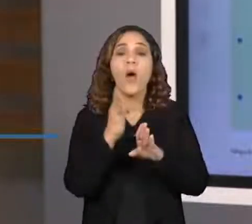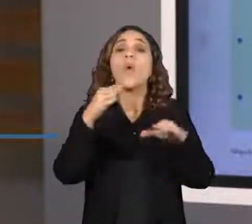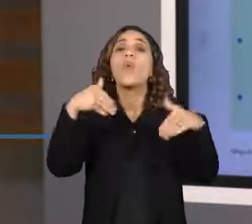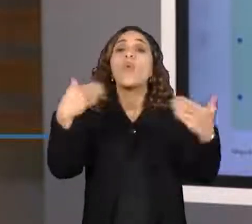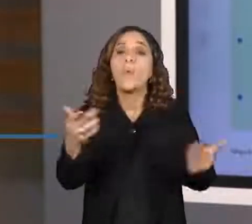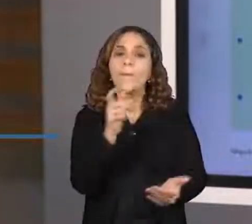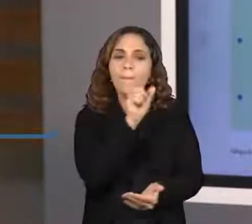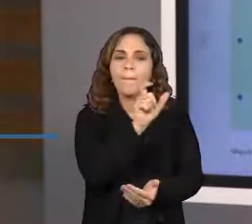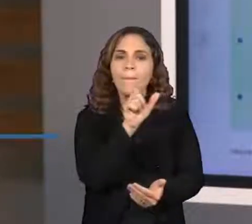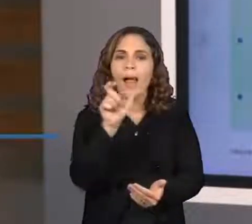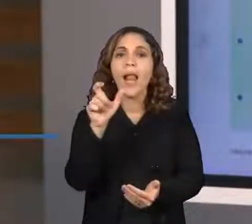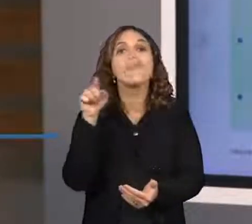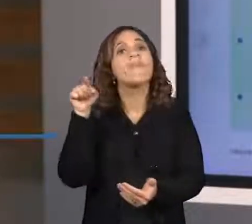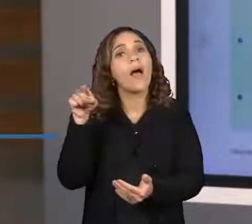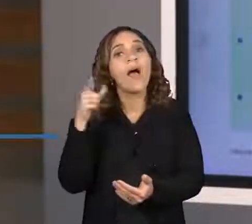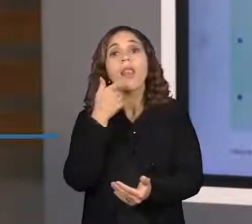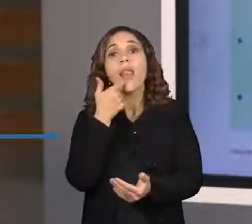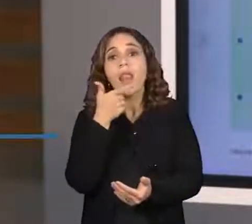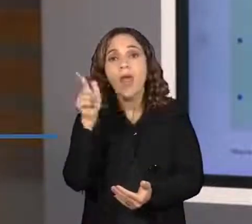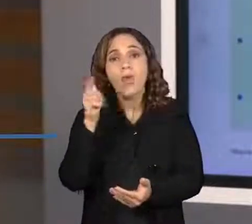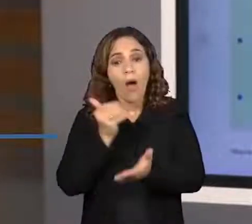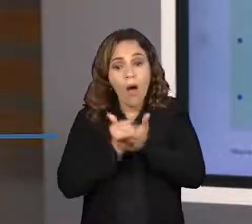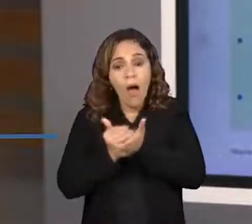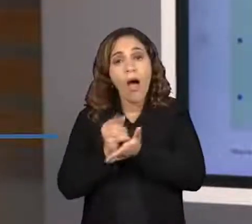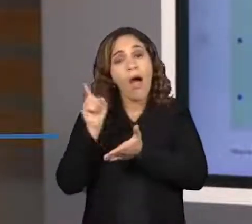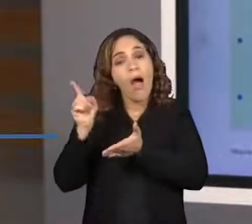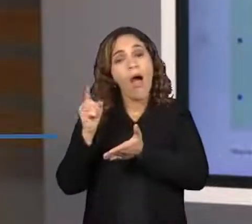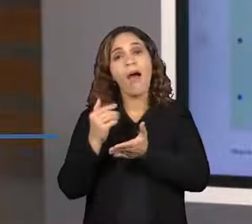indígenas que tem aí na sua cidade.